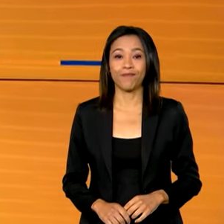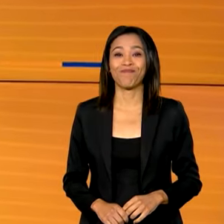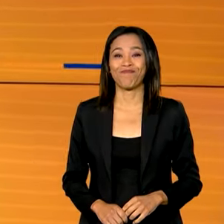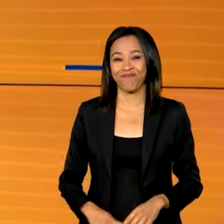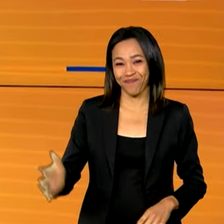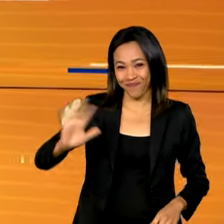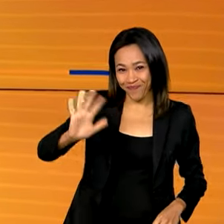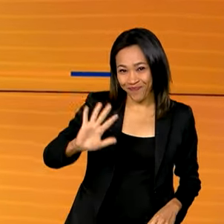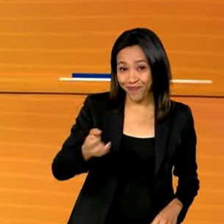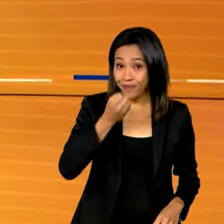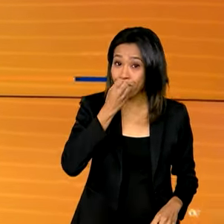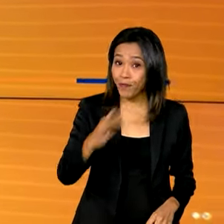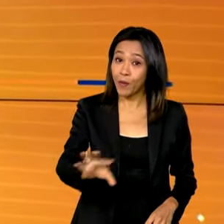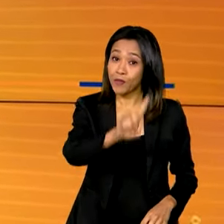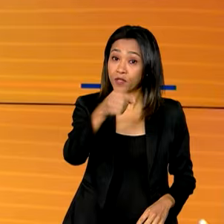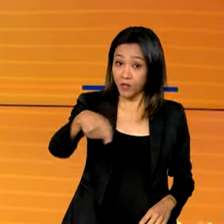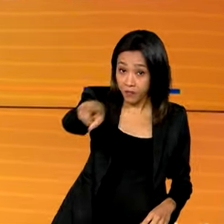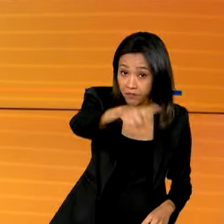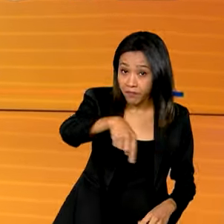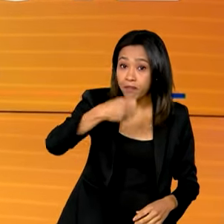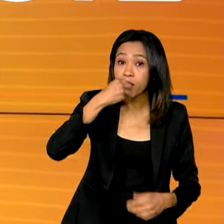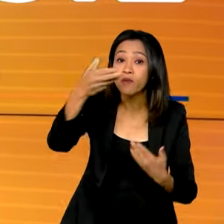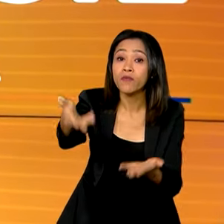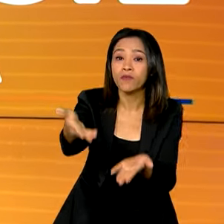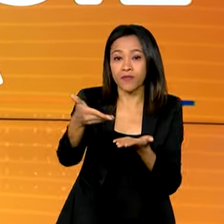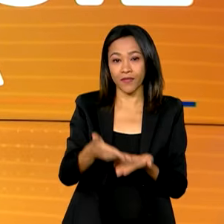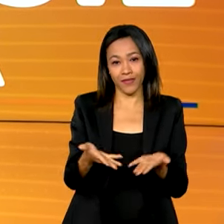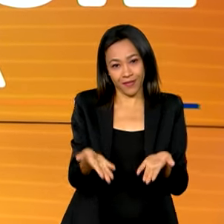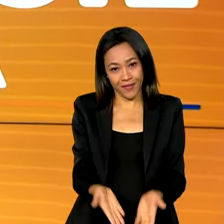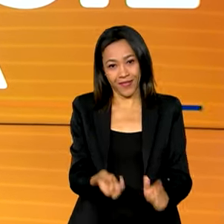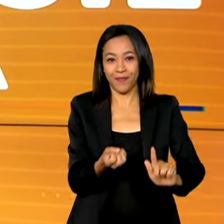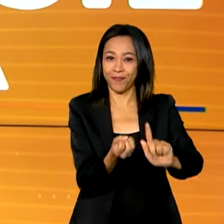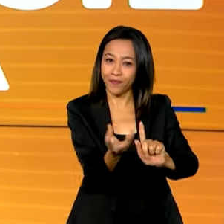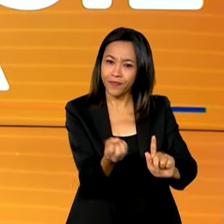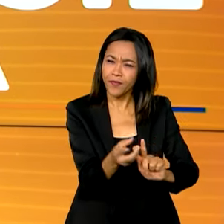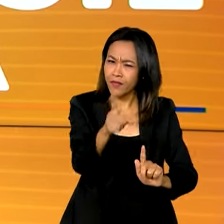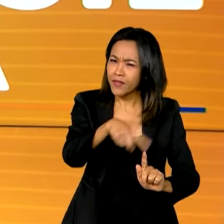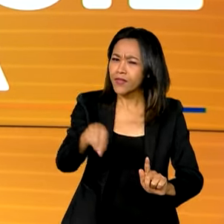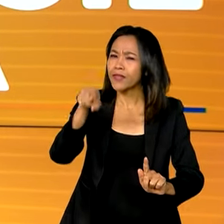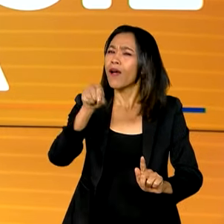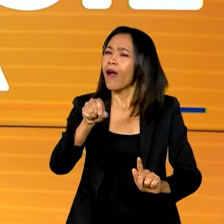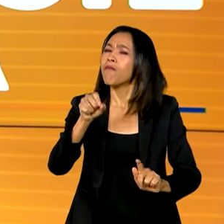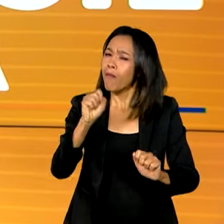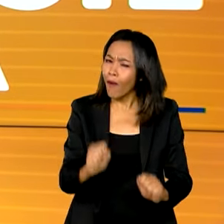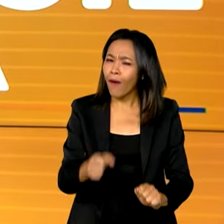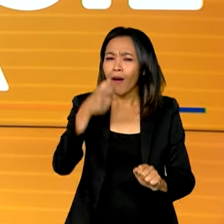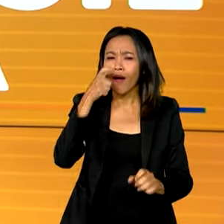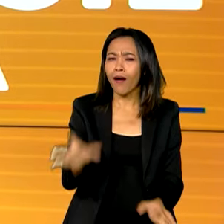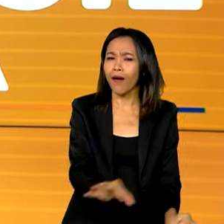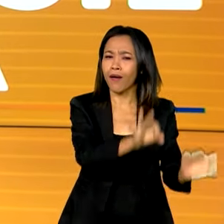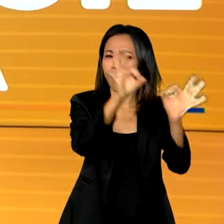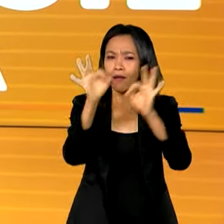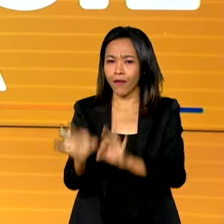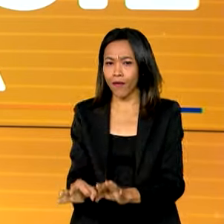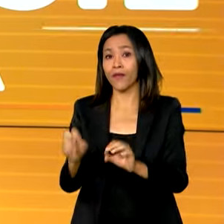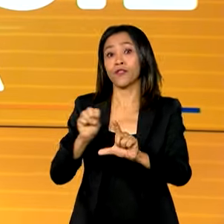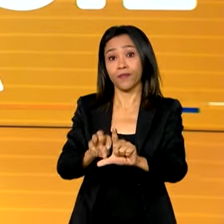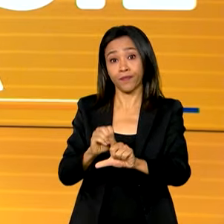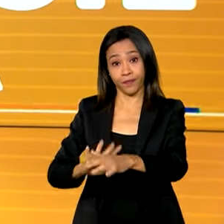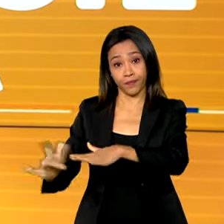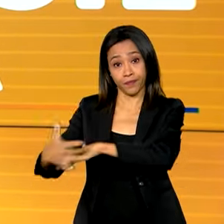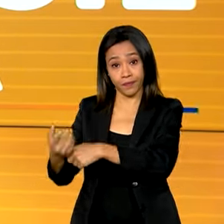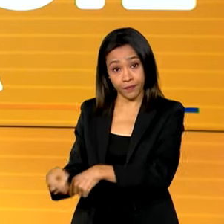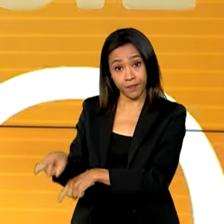Olá, bom dia. Seja bem-vindo ao canal GOV. Lembrando que você pode nos acompanhar também ao vivo pelas redes sociais